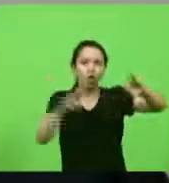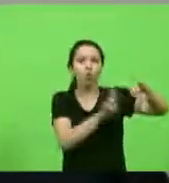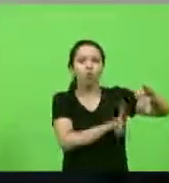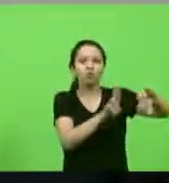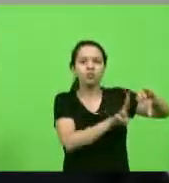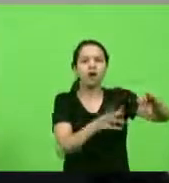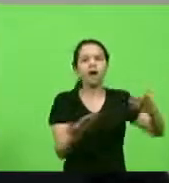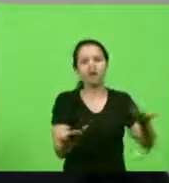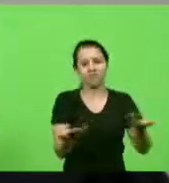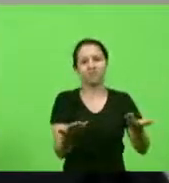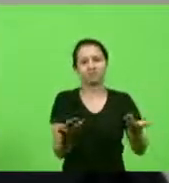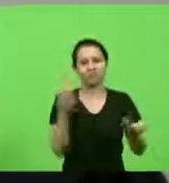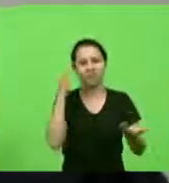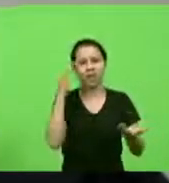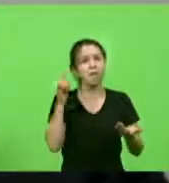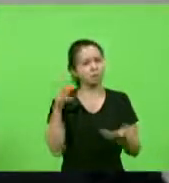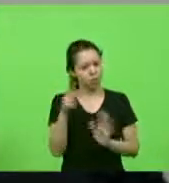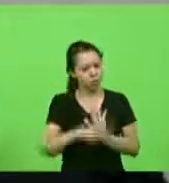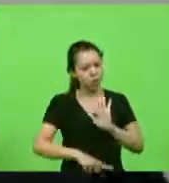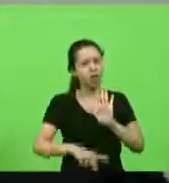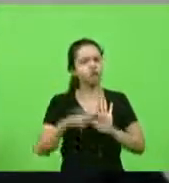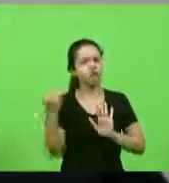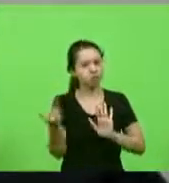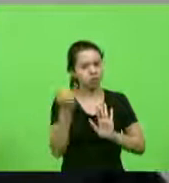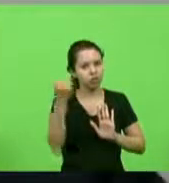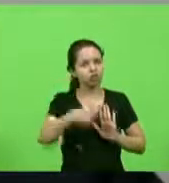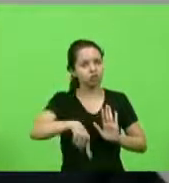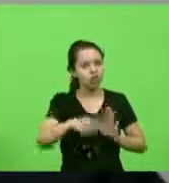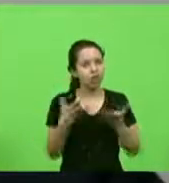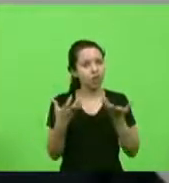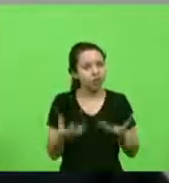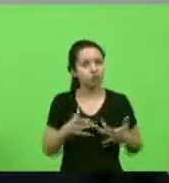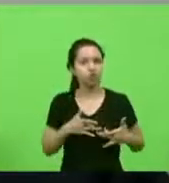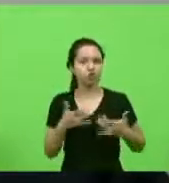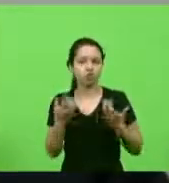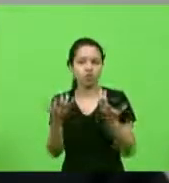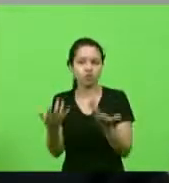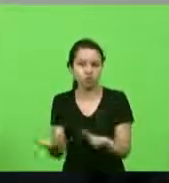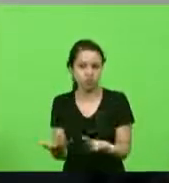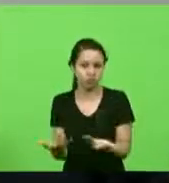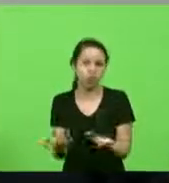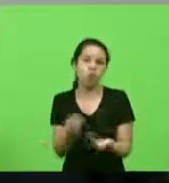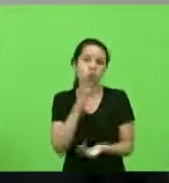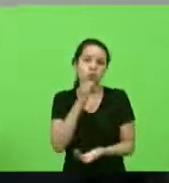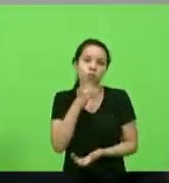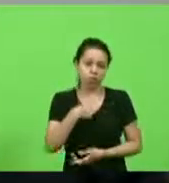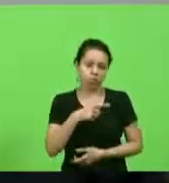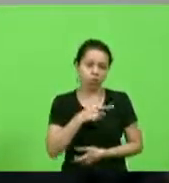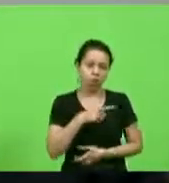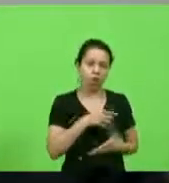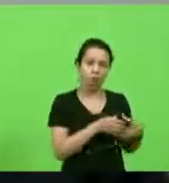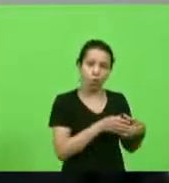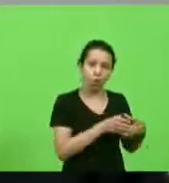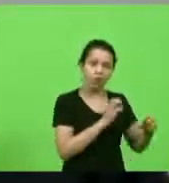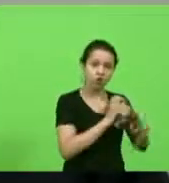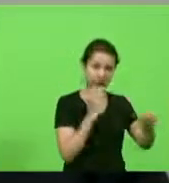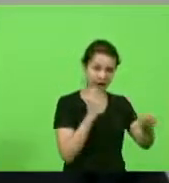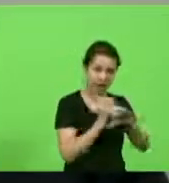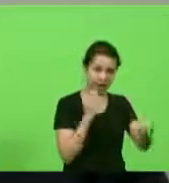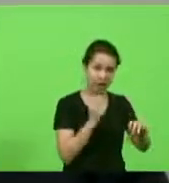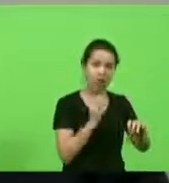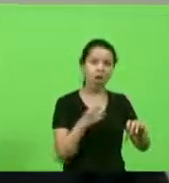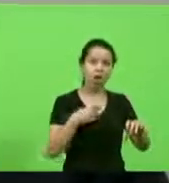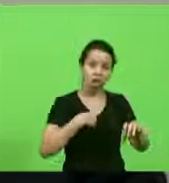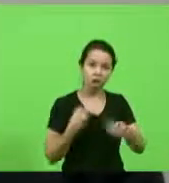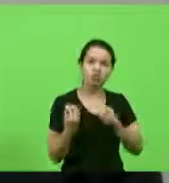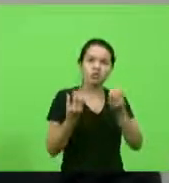importante e nós queremos fazer as doações dos projetos porque eu tenho uma equipe de engenharia e quando eu fui entregar os projetos para o estado o estado